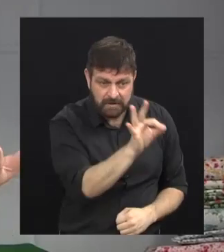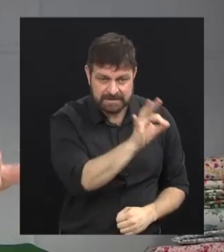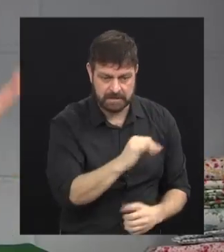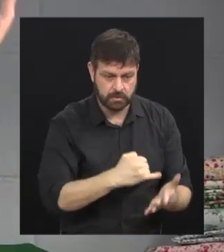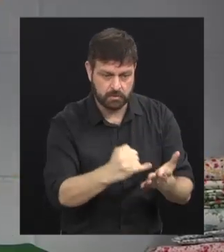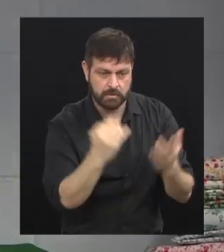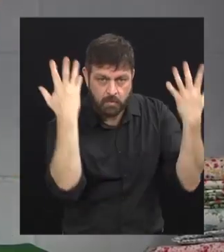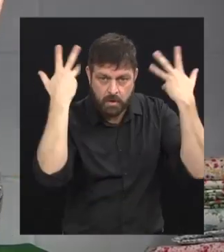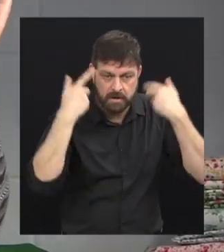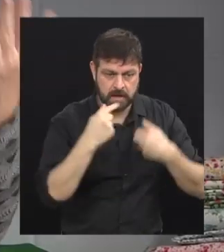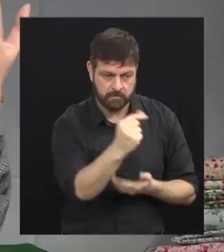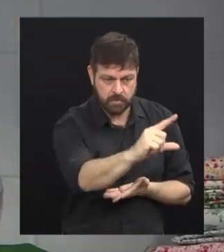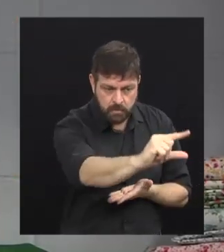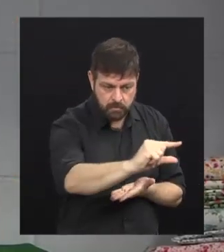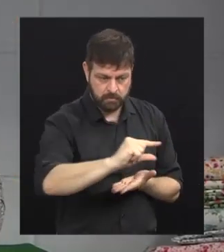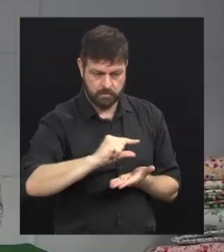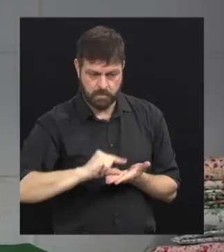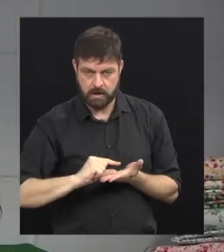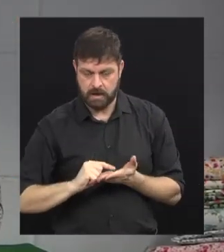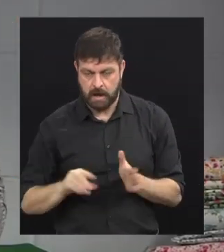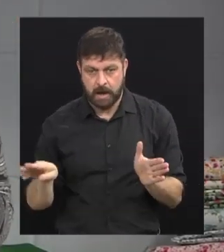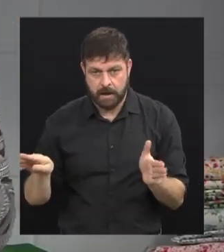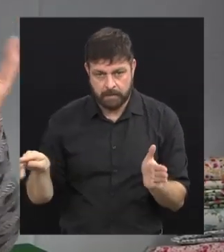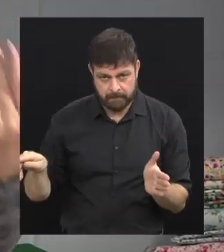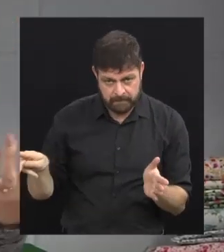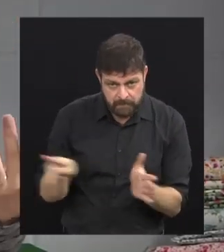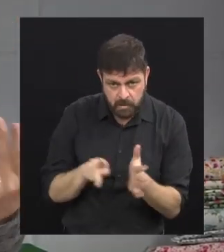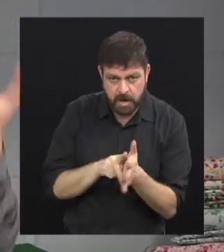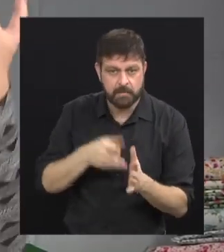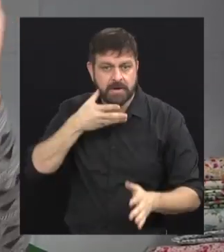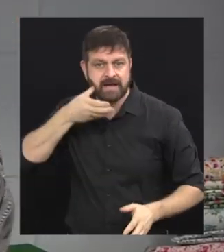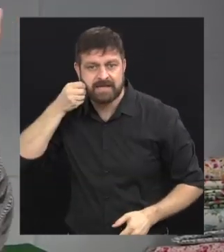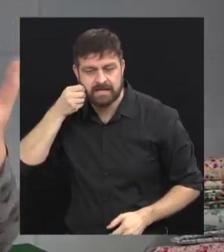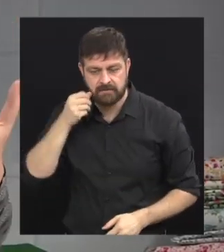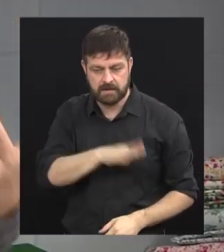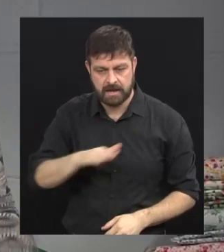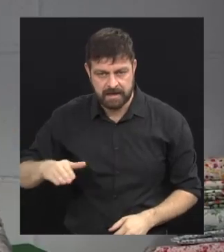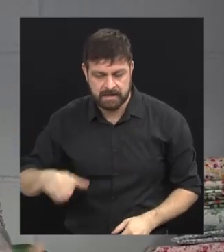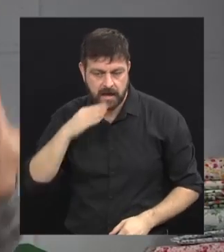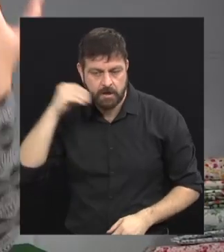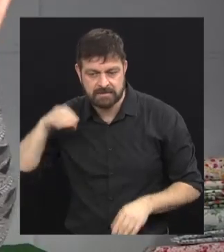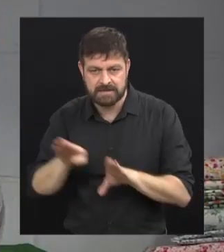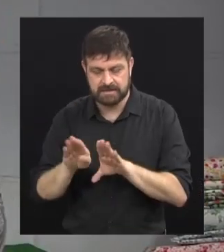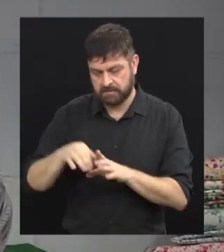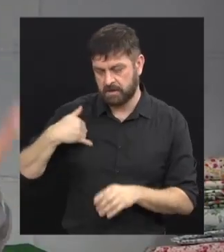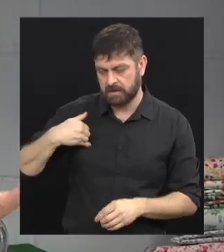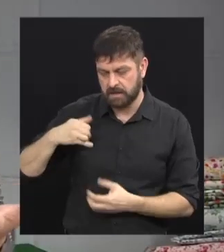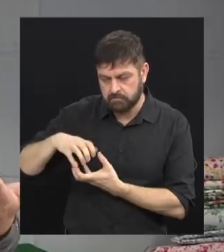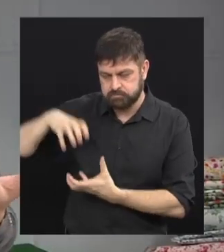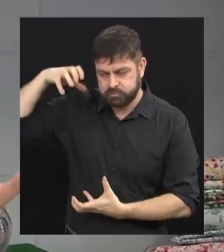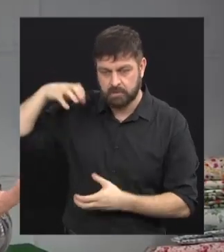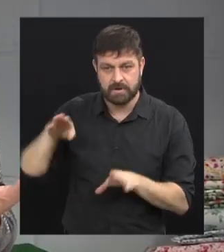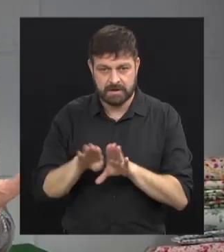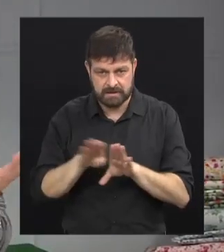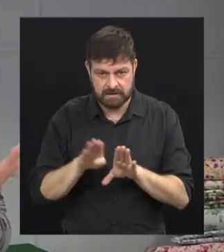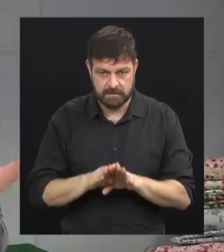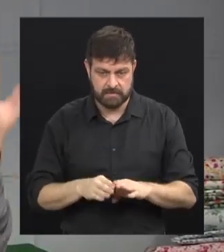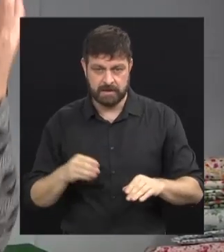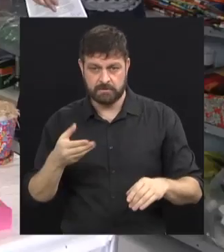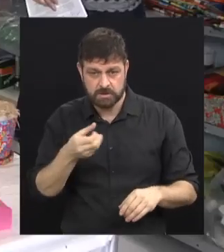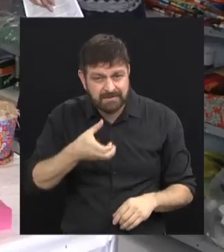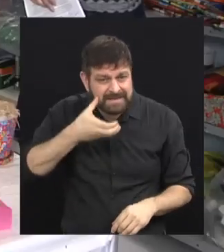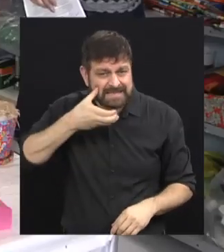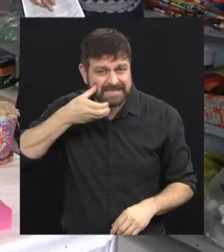seu imposto de renda é específico aí voltado para o Fundo Municipal da Criança e do Adolescente e também do idoso. No caso do Fundo Municipal da Criança e